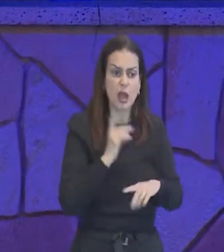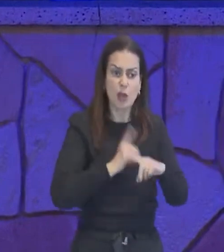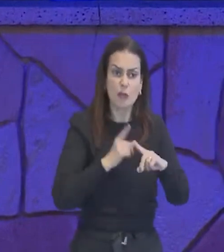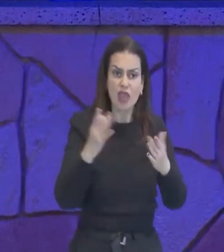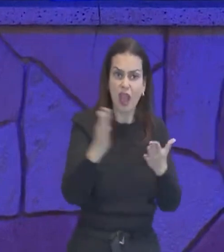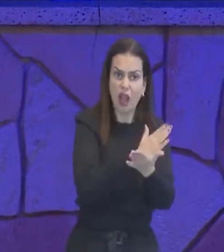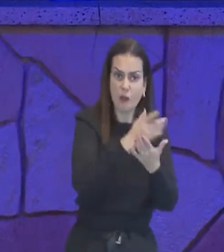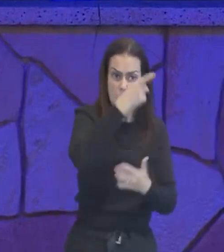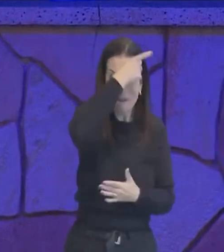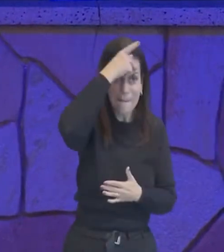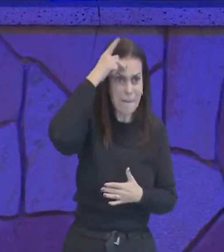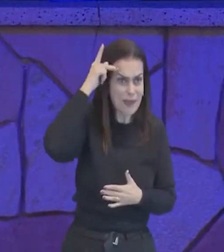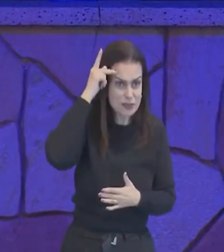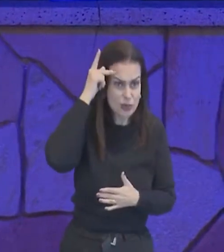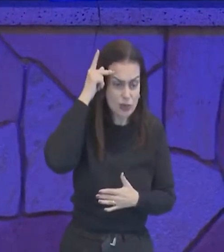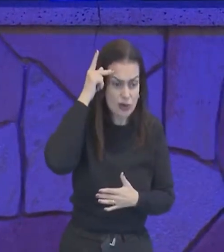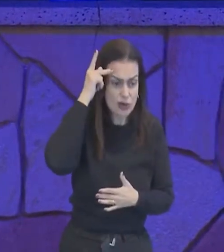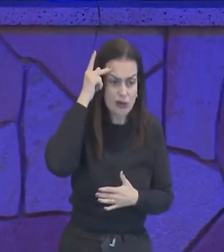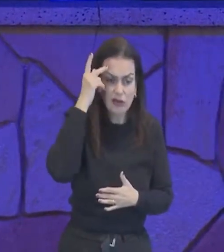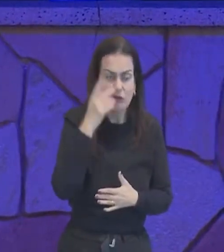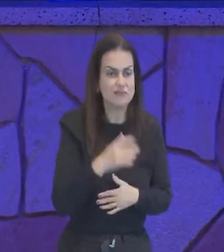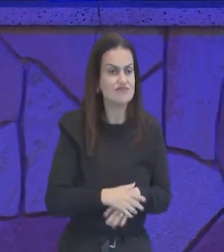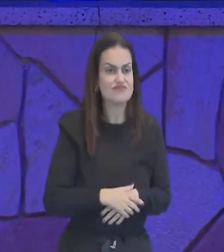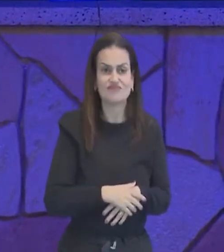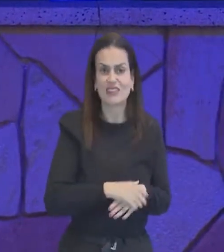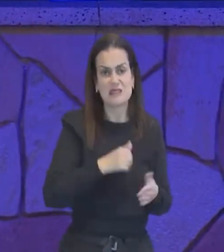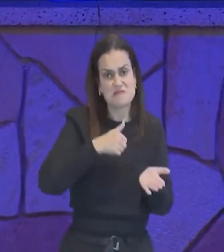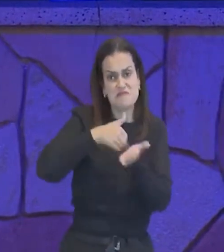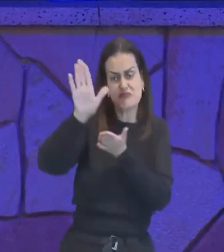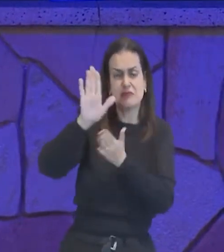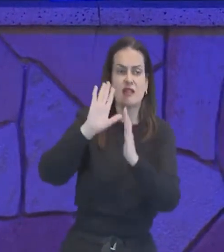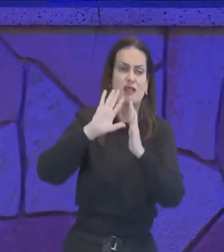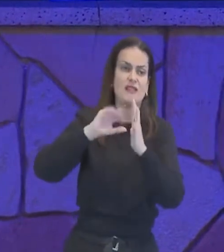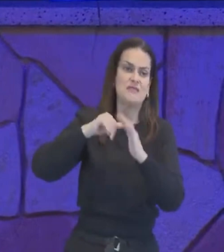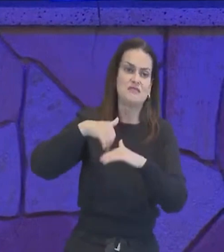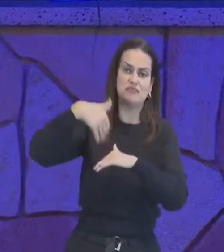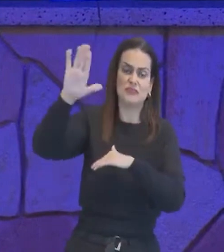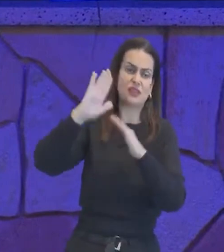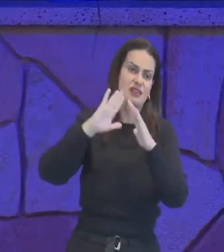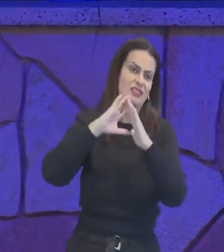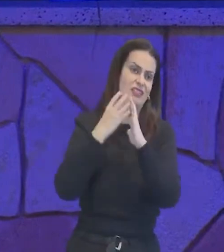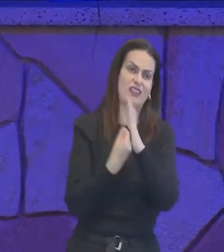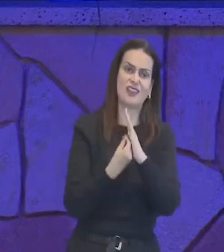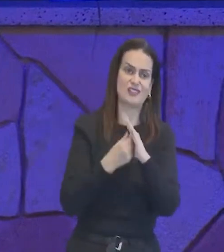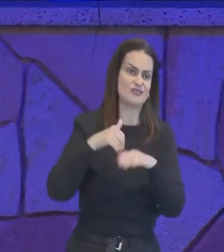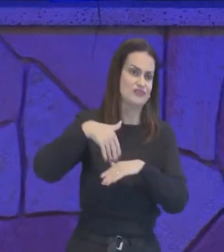bons, dos brilhantes, sequer estão na igreja, sequer estão na fé,